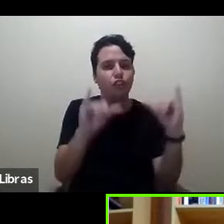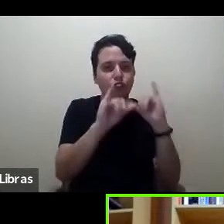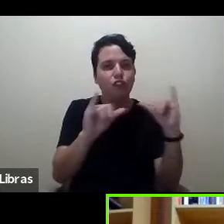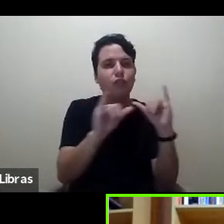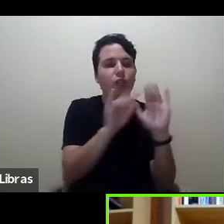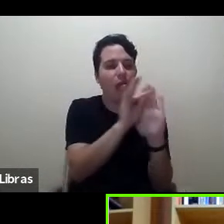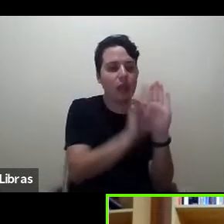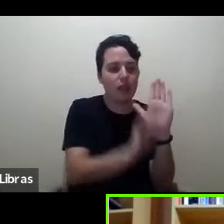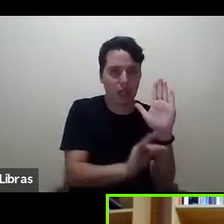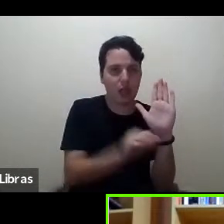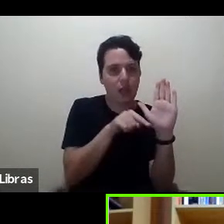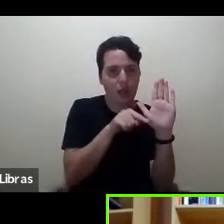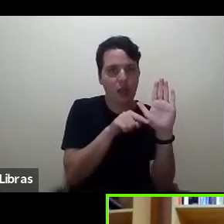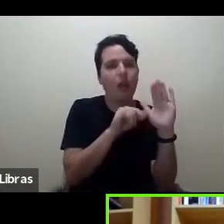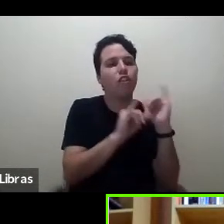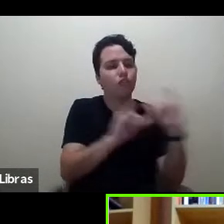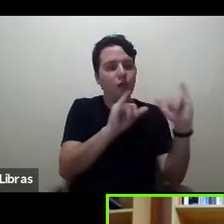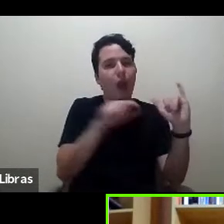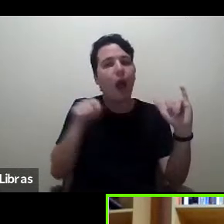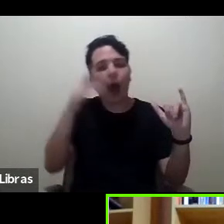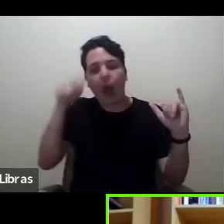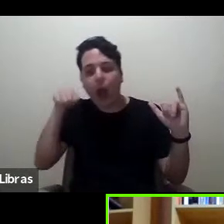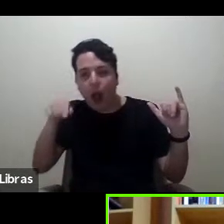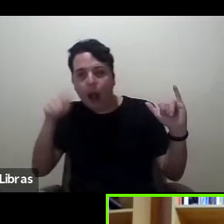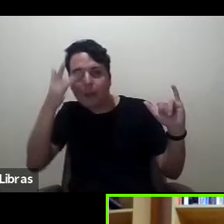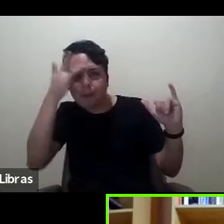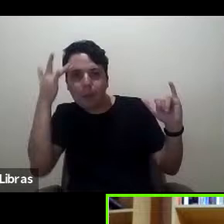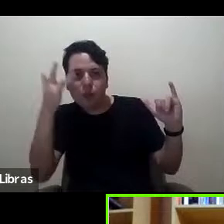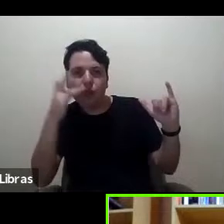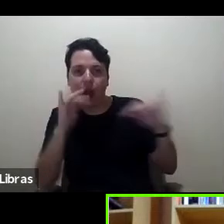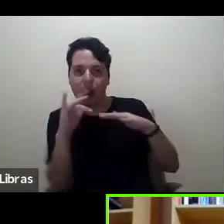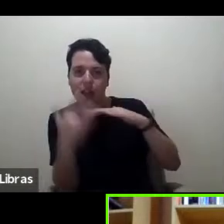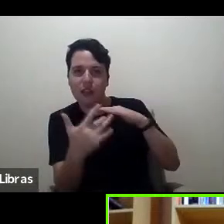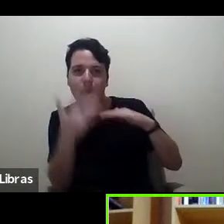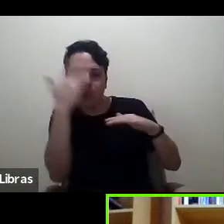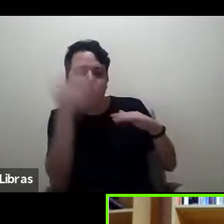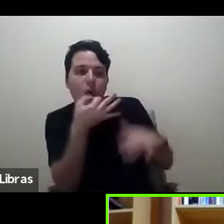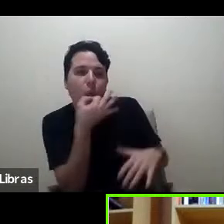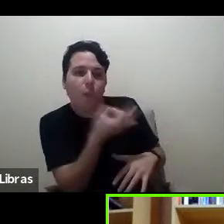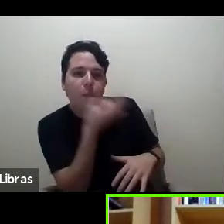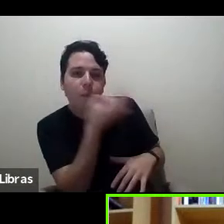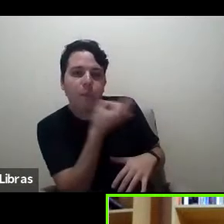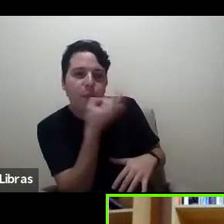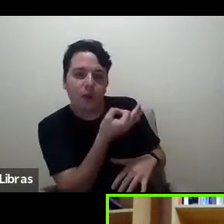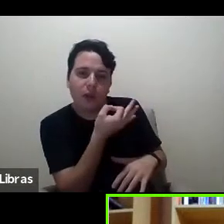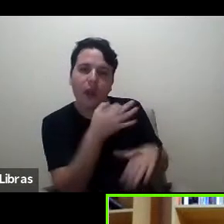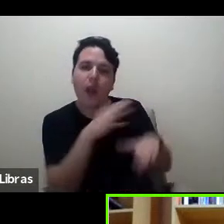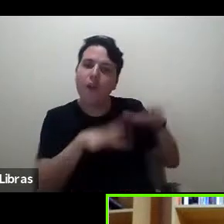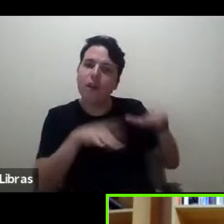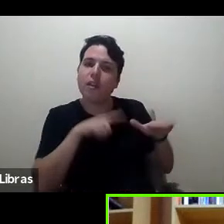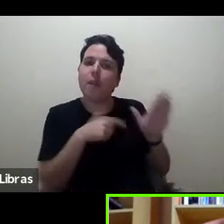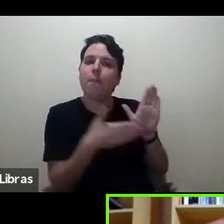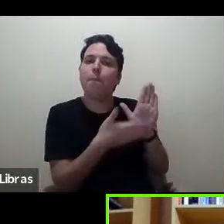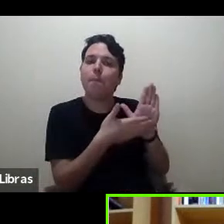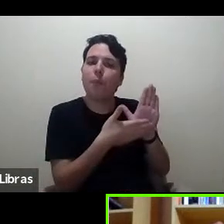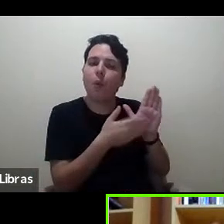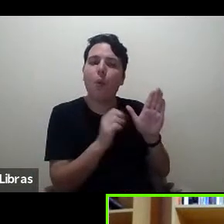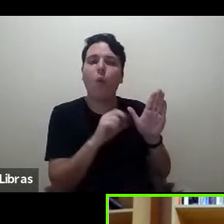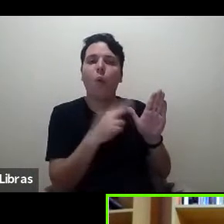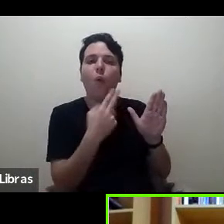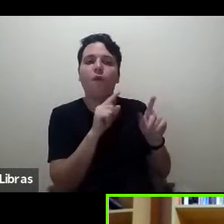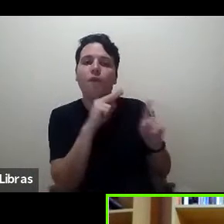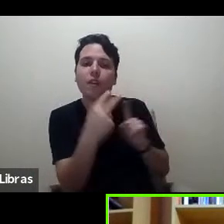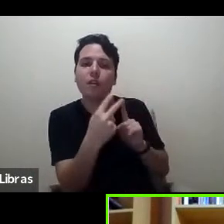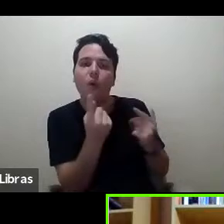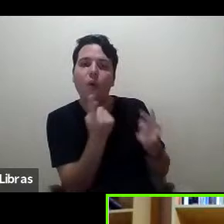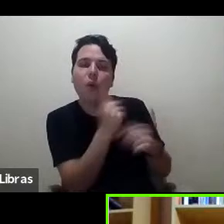sim ocorre um certo debate em alguns momentos até proposições contrárias debates